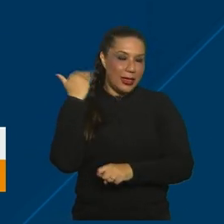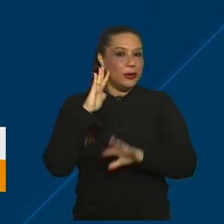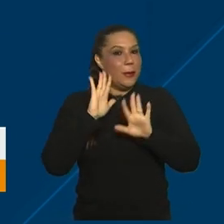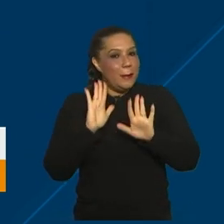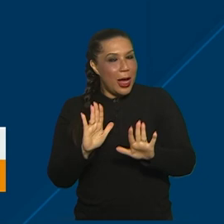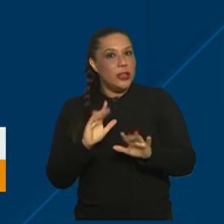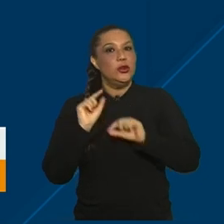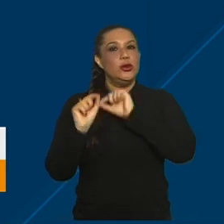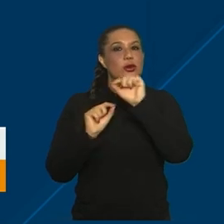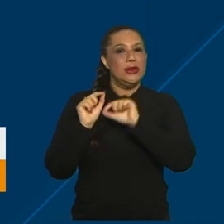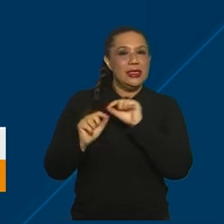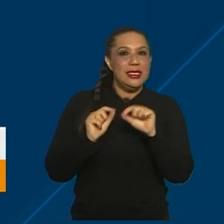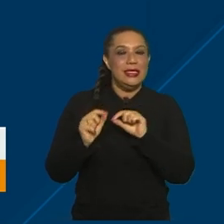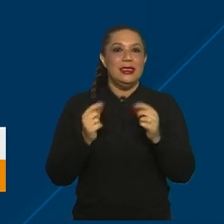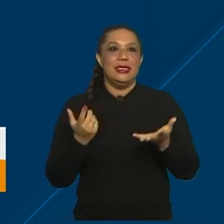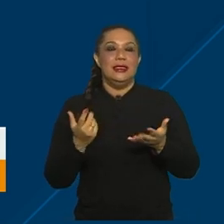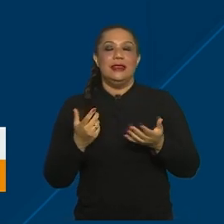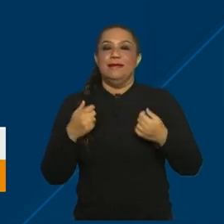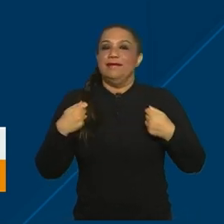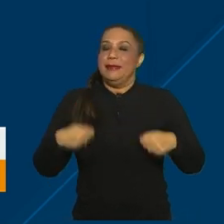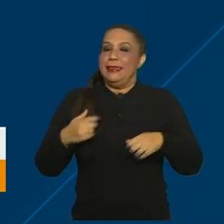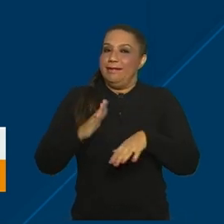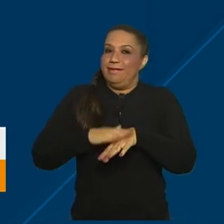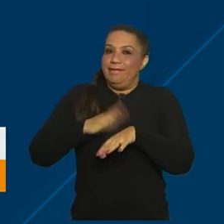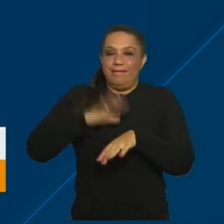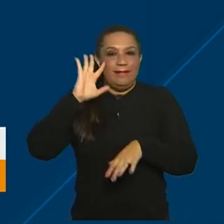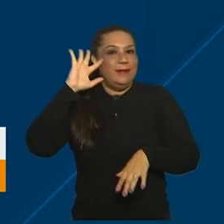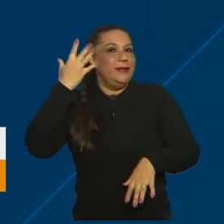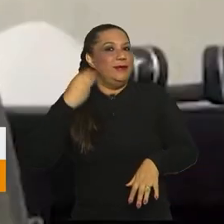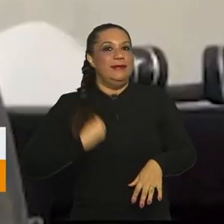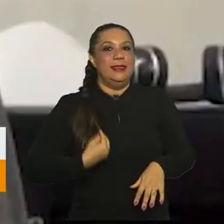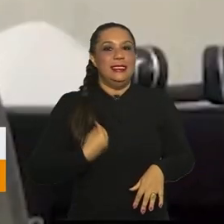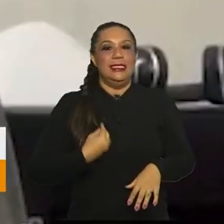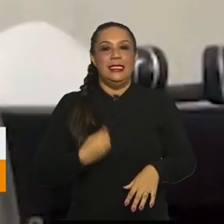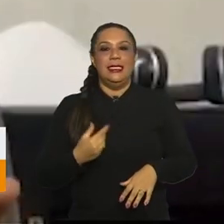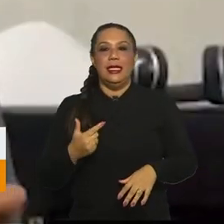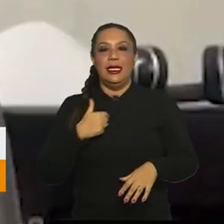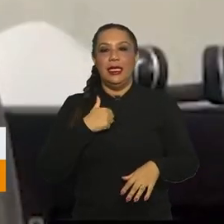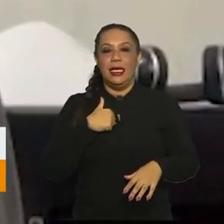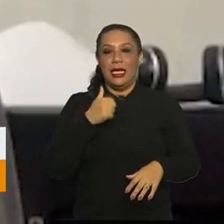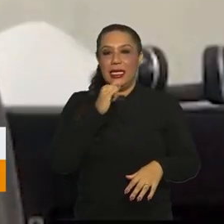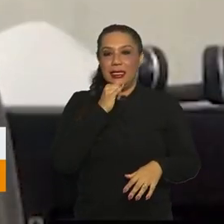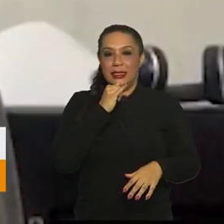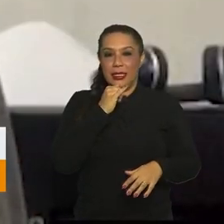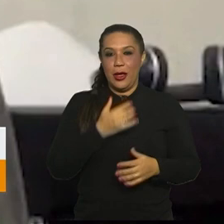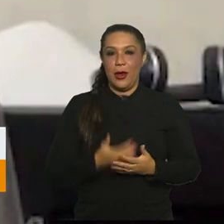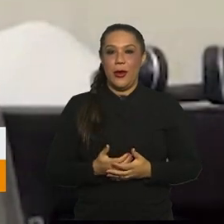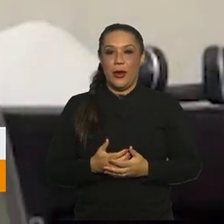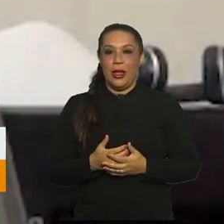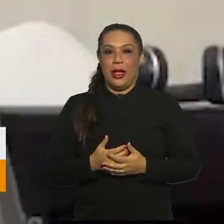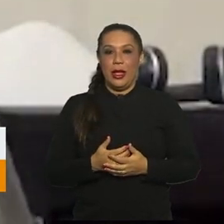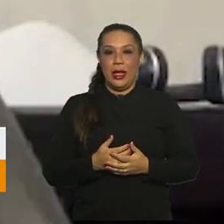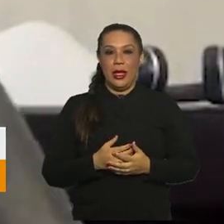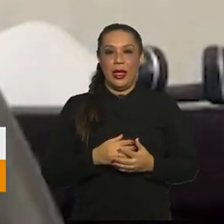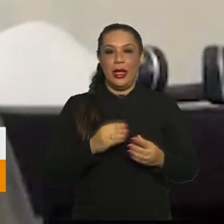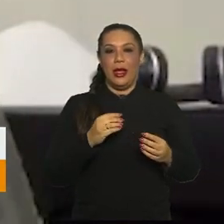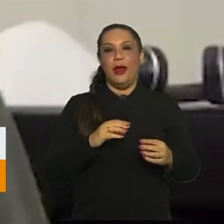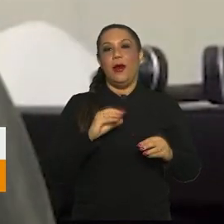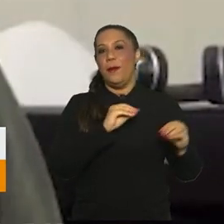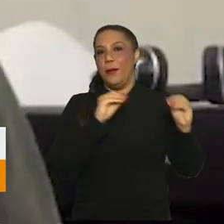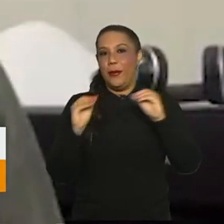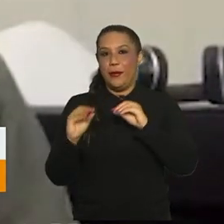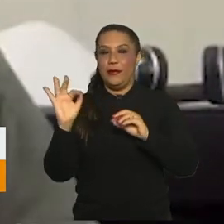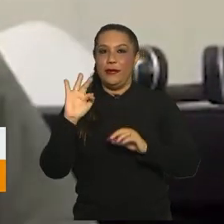disso, teve que tomar a maior decisão da vida. Eu devo me mudar entre novembro e fevereiro,